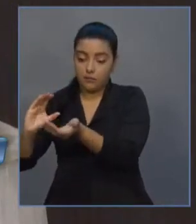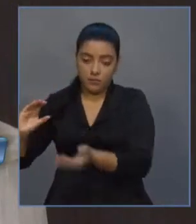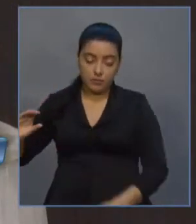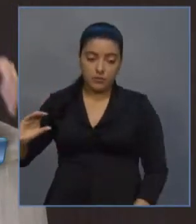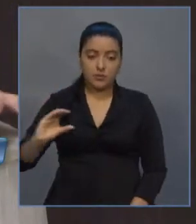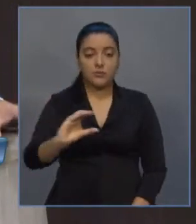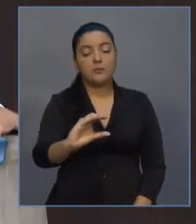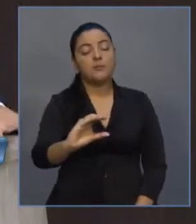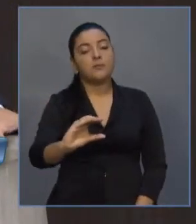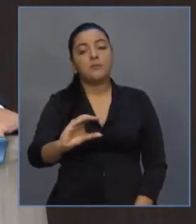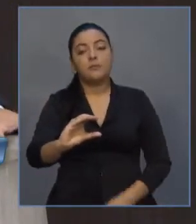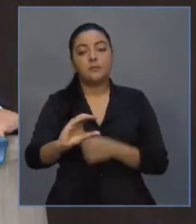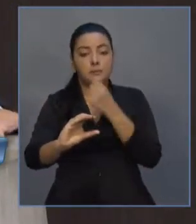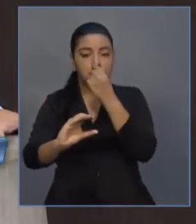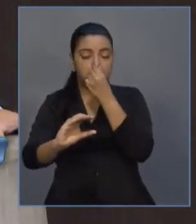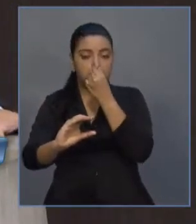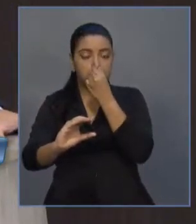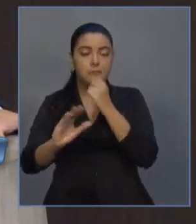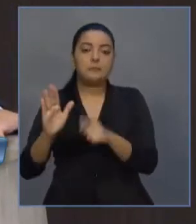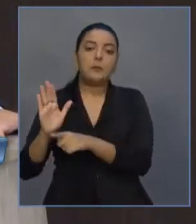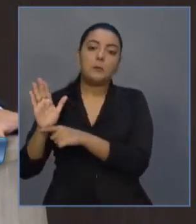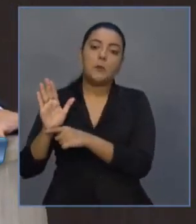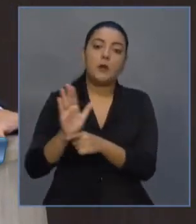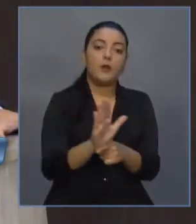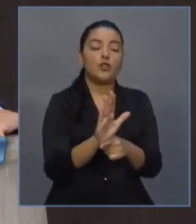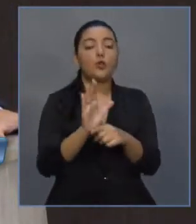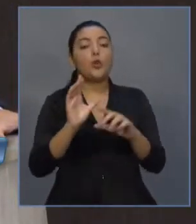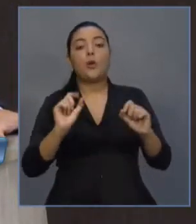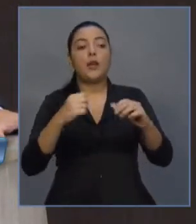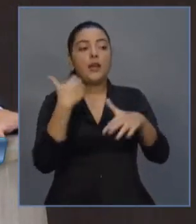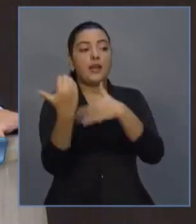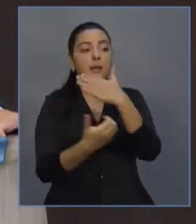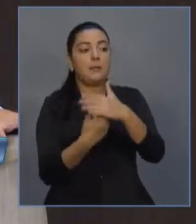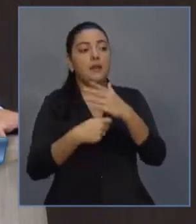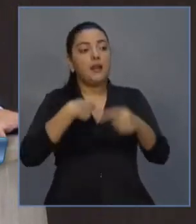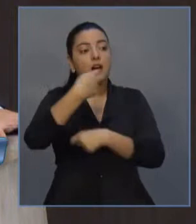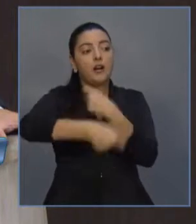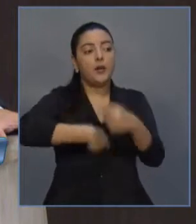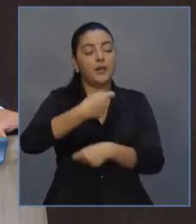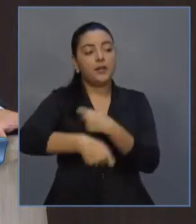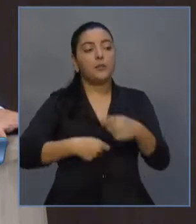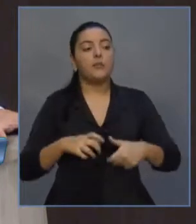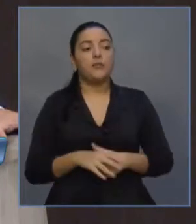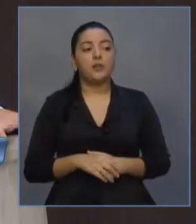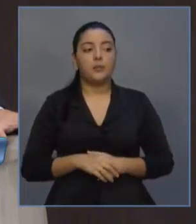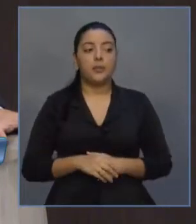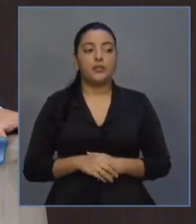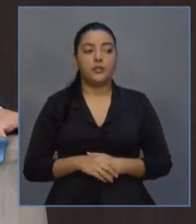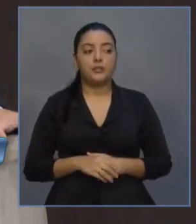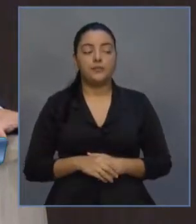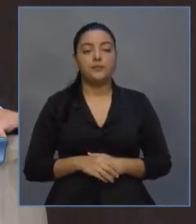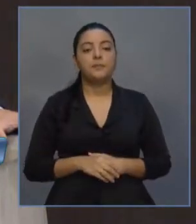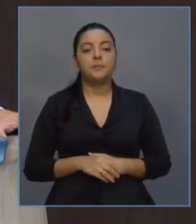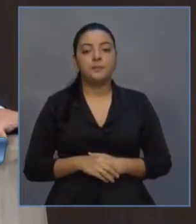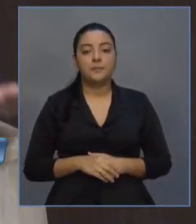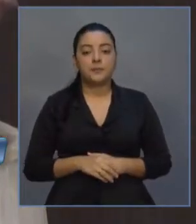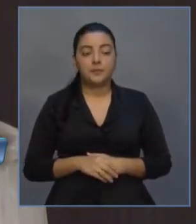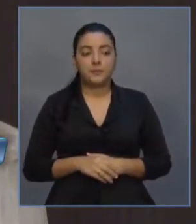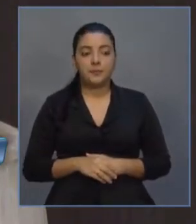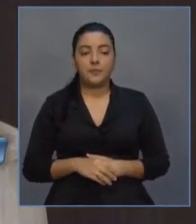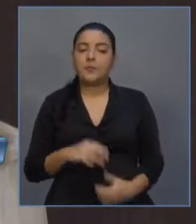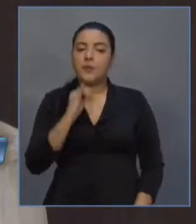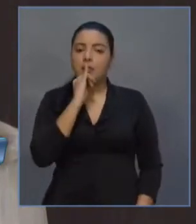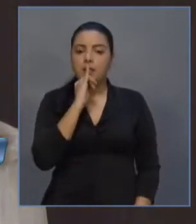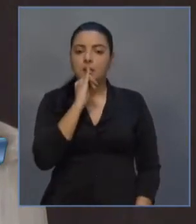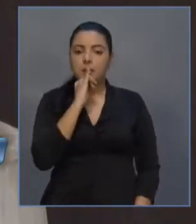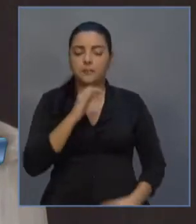direto ou indiretamente, em favor de grandes grupos econômicos com menor capacidade de geração de emprego. Vou dar um